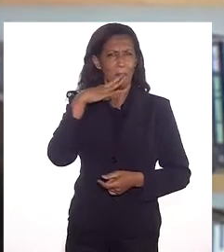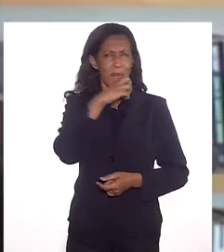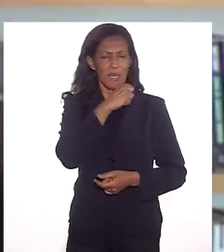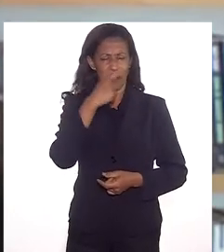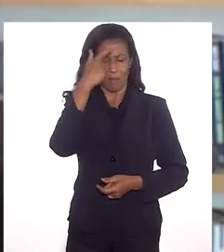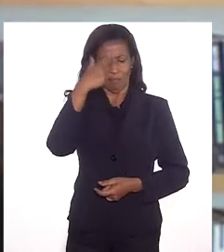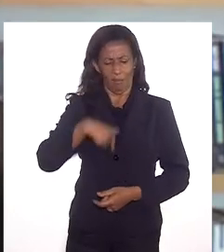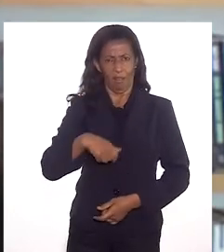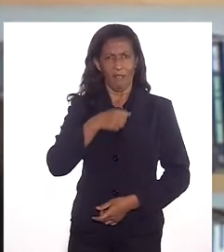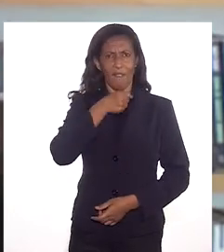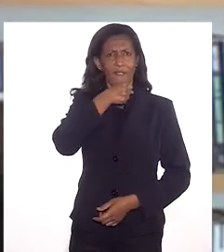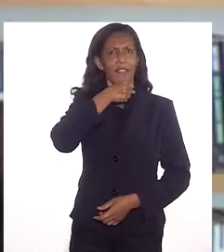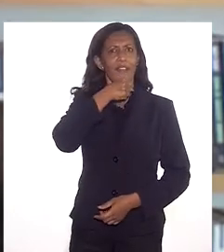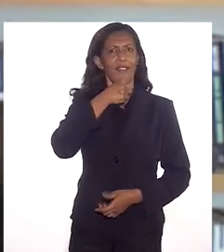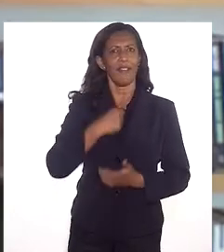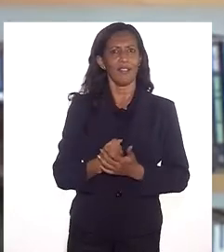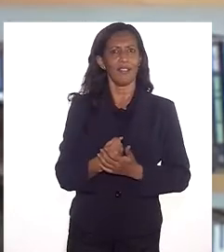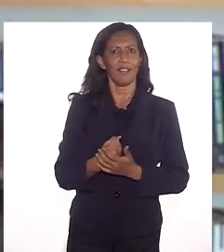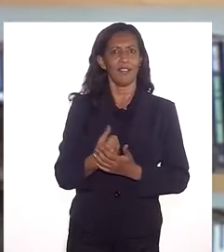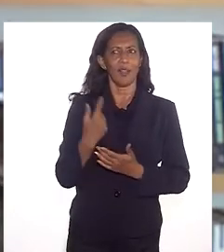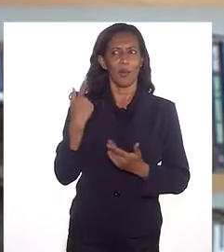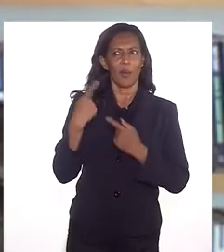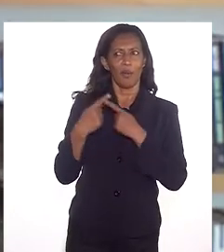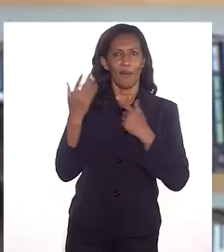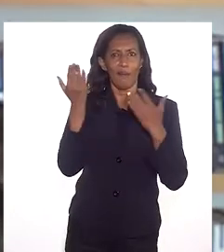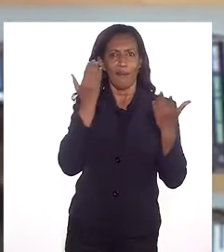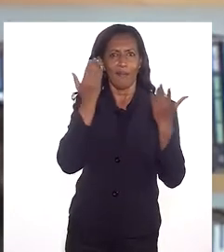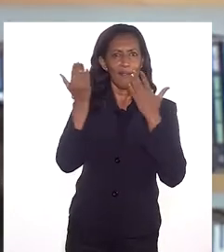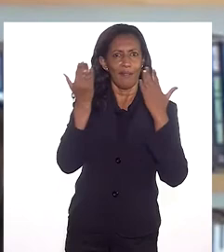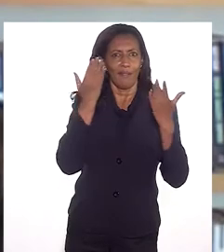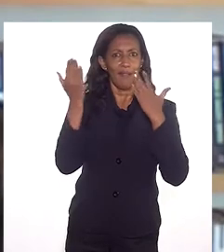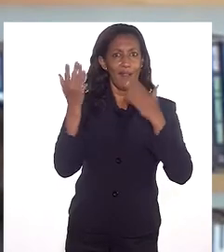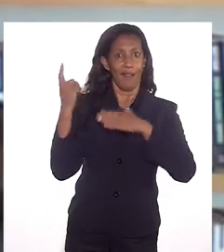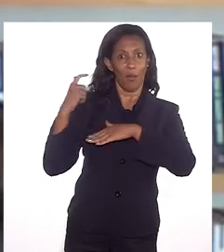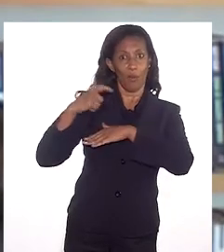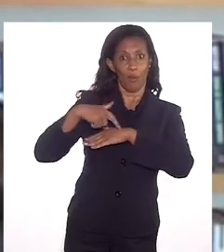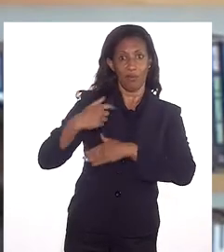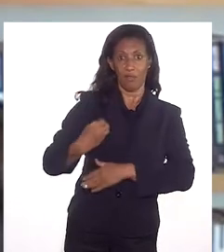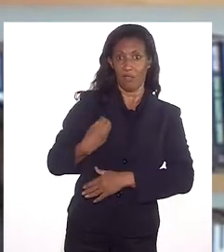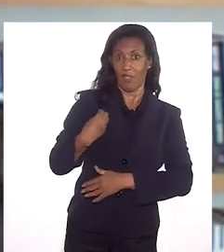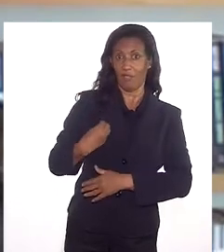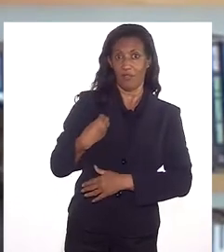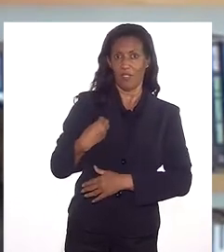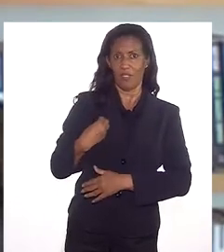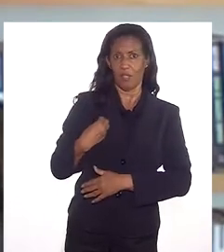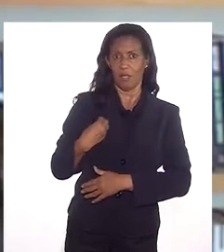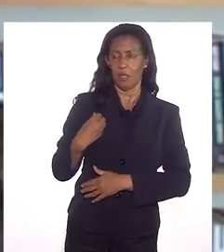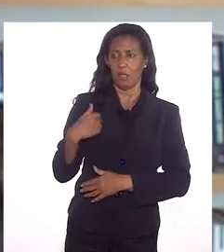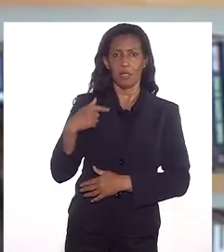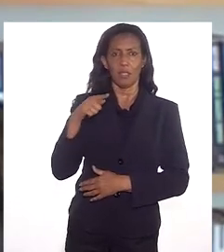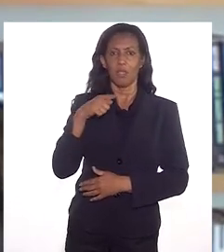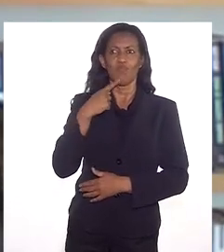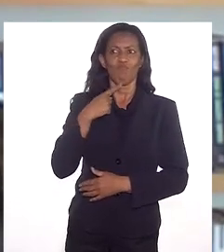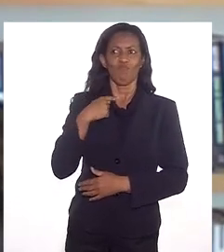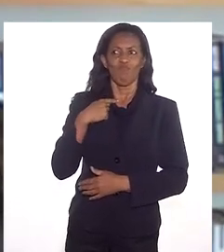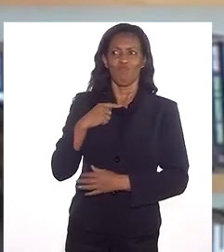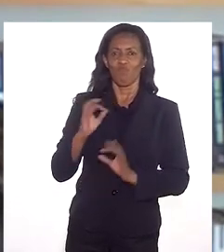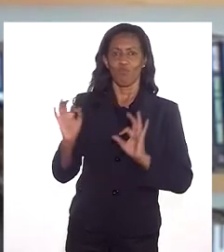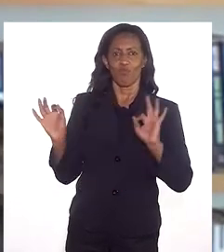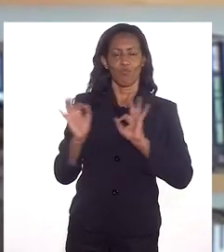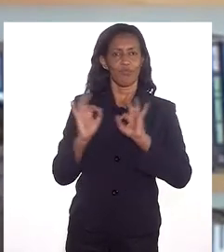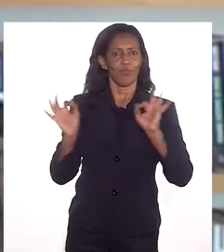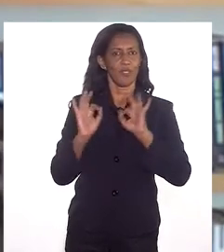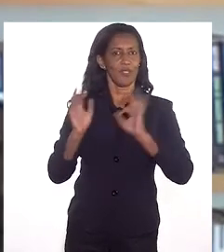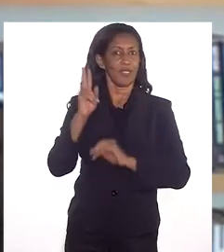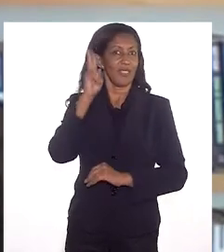perceber velho? Porque nós associamos a velhice a um momento da vida onde não se deseja mais. E